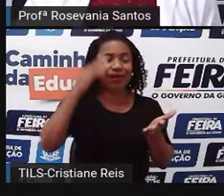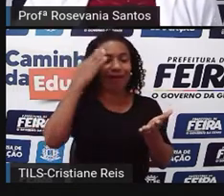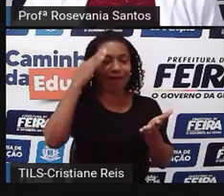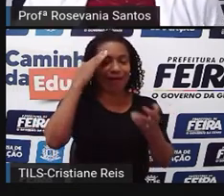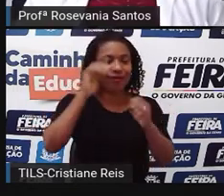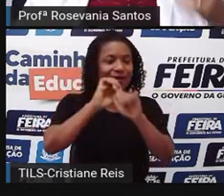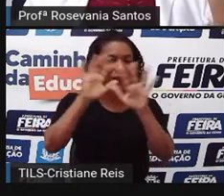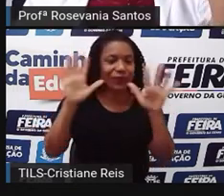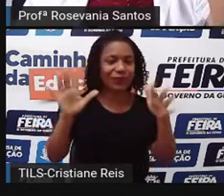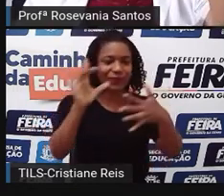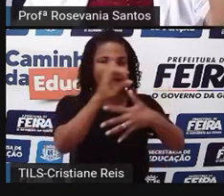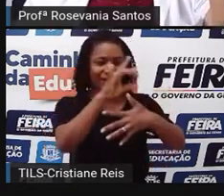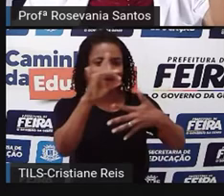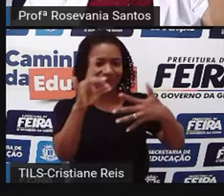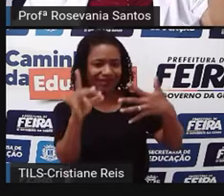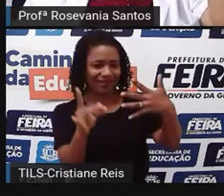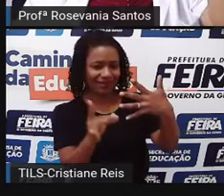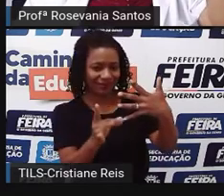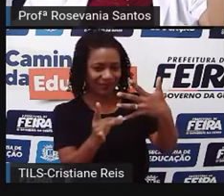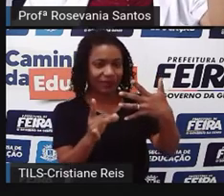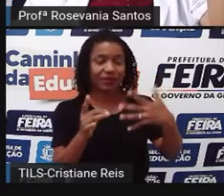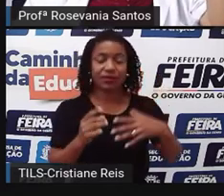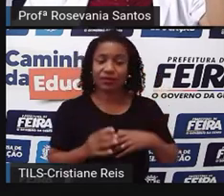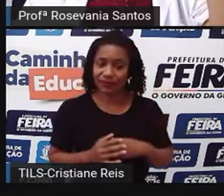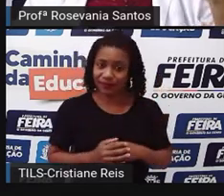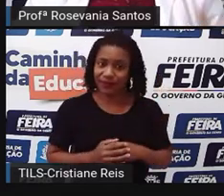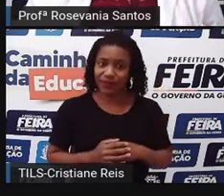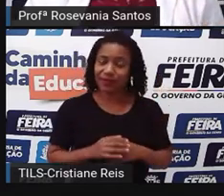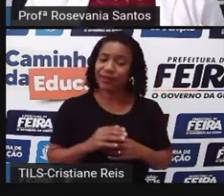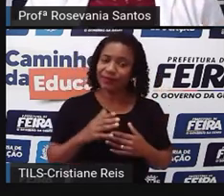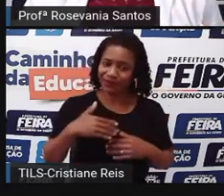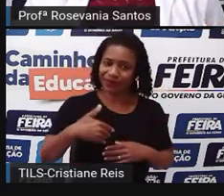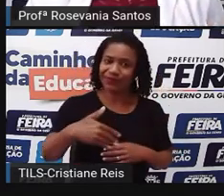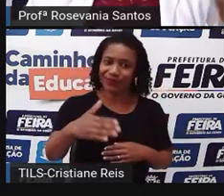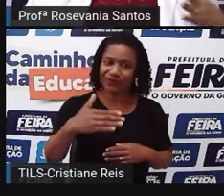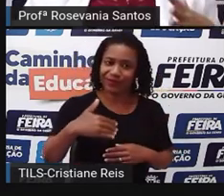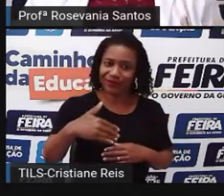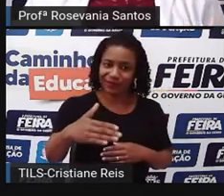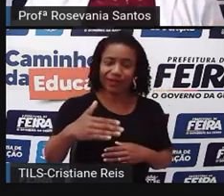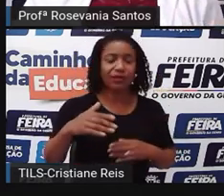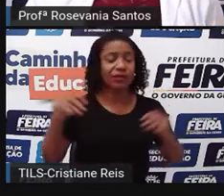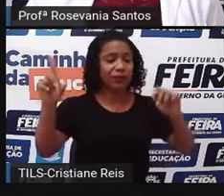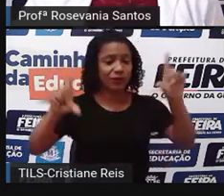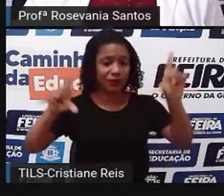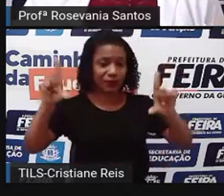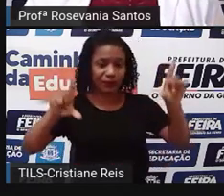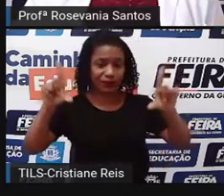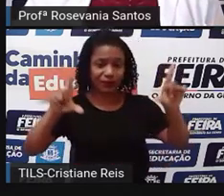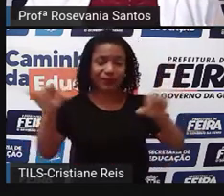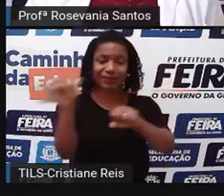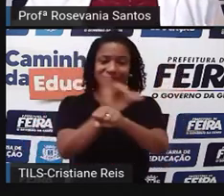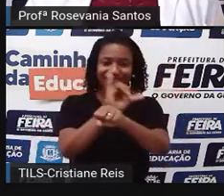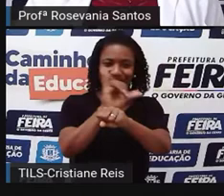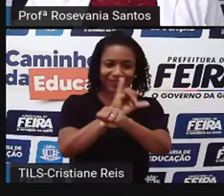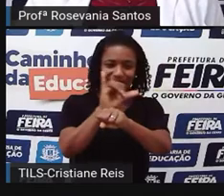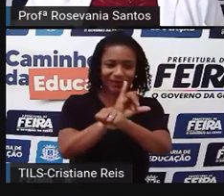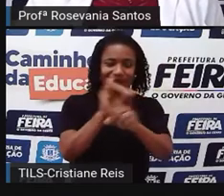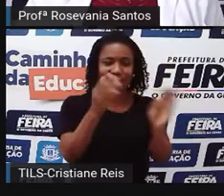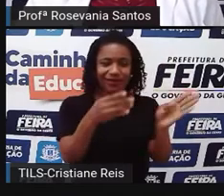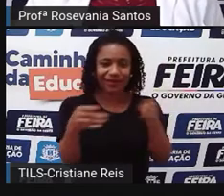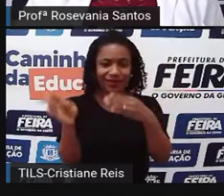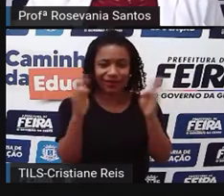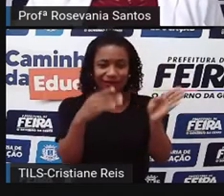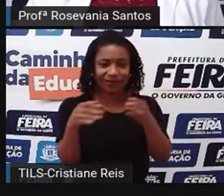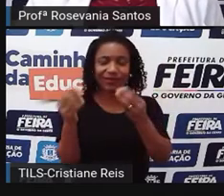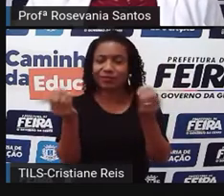delas. Futuramente, né? Vocês também vão ter aulas aí, né? Tanto no canal ou passando na TV, falando sobre a